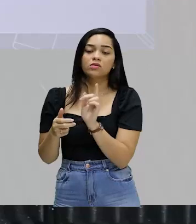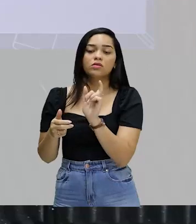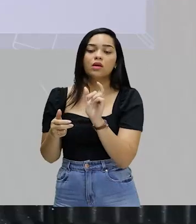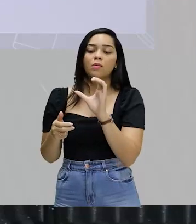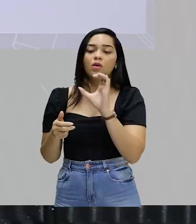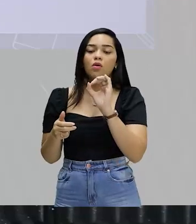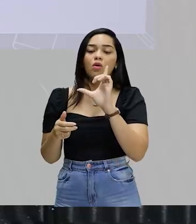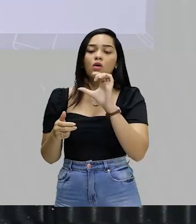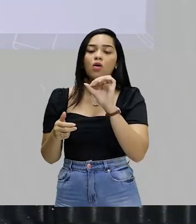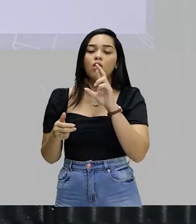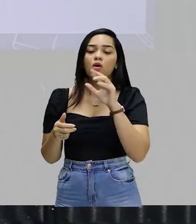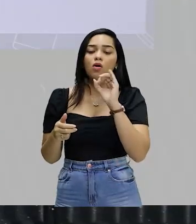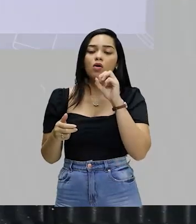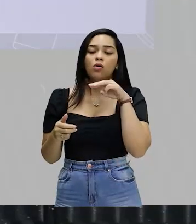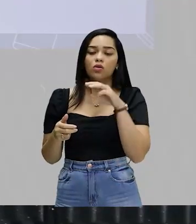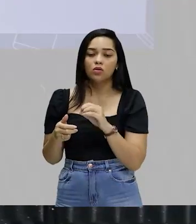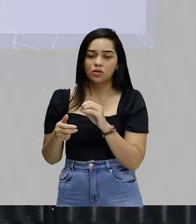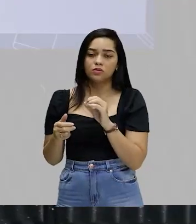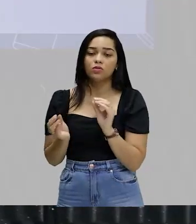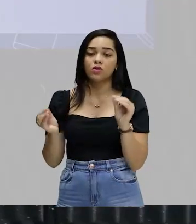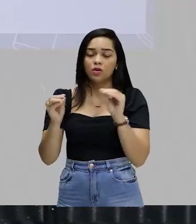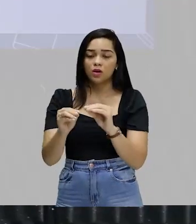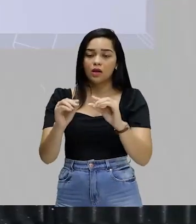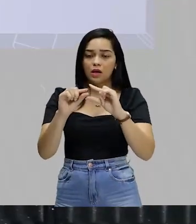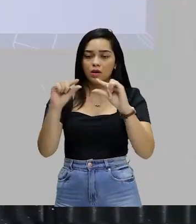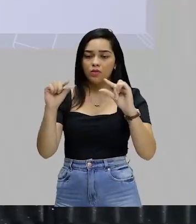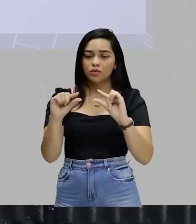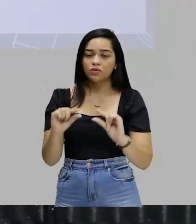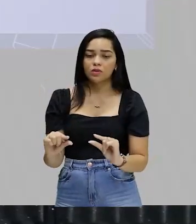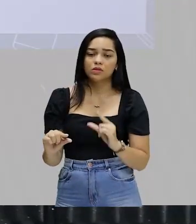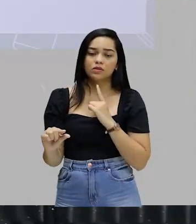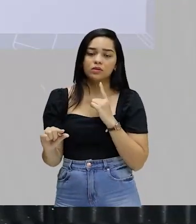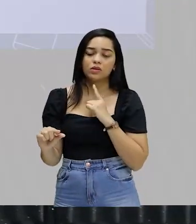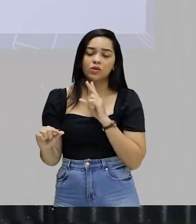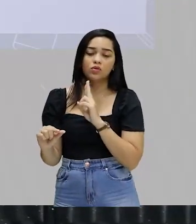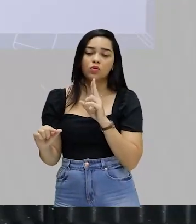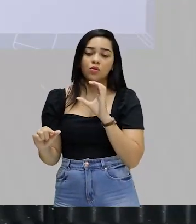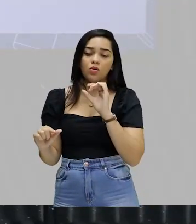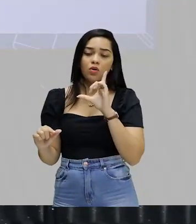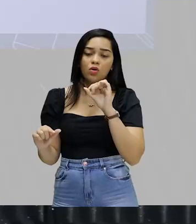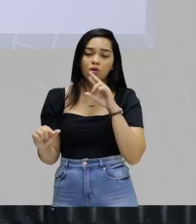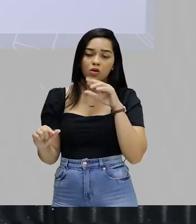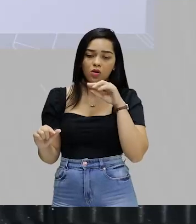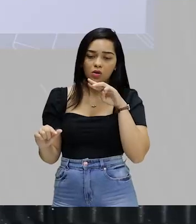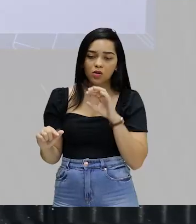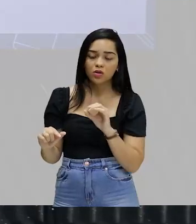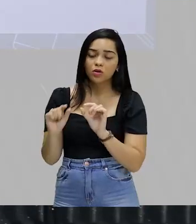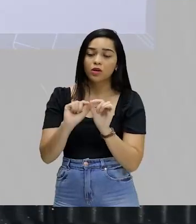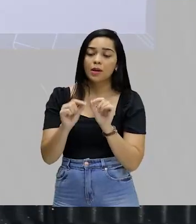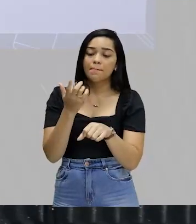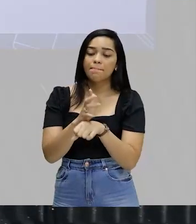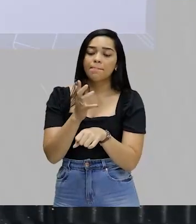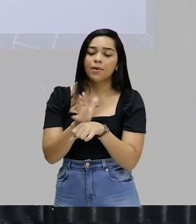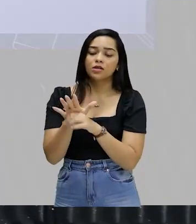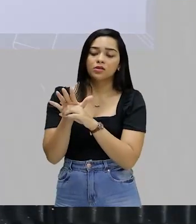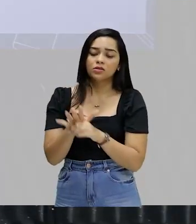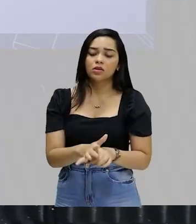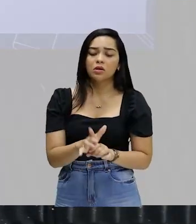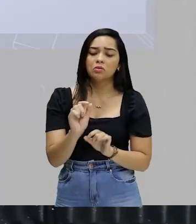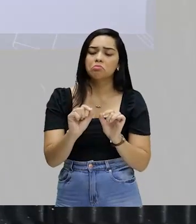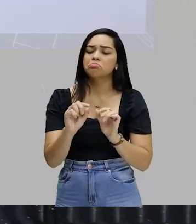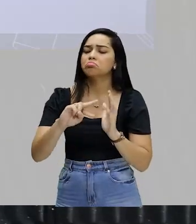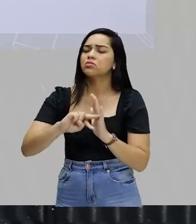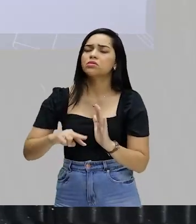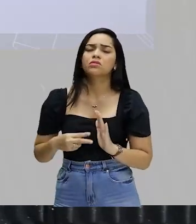do colorismo ou colocarem nos comentários o colorismo como uma prática discriminatória. Beleza, o que é